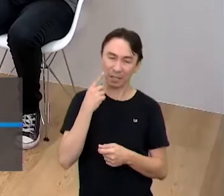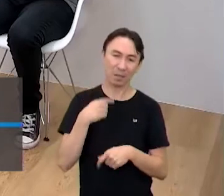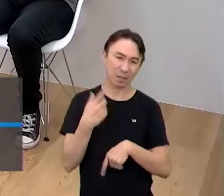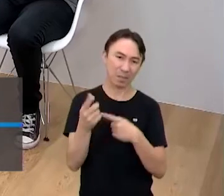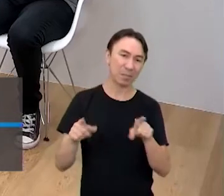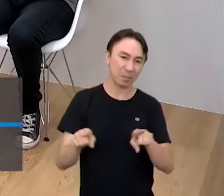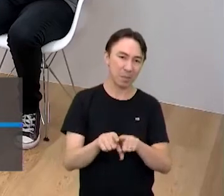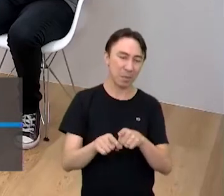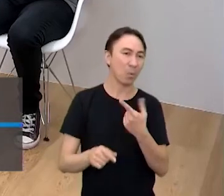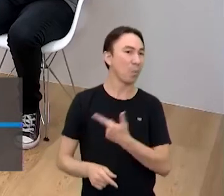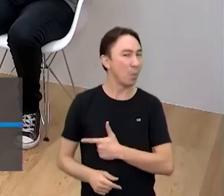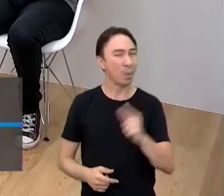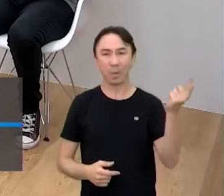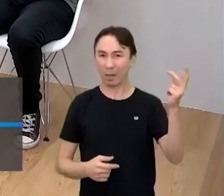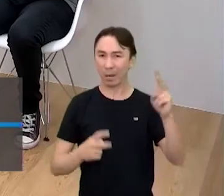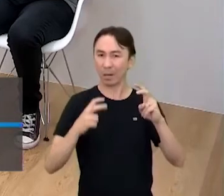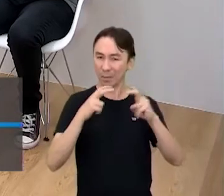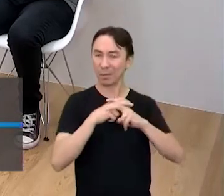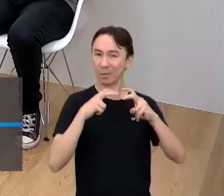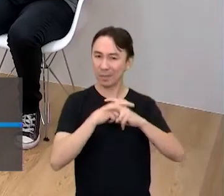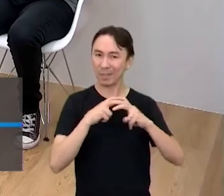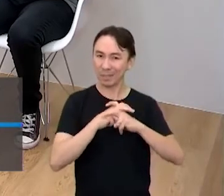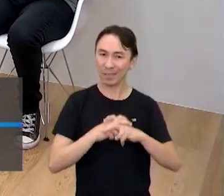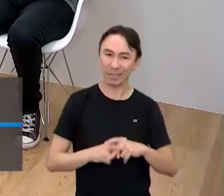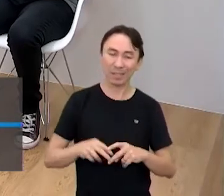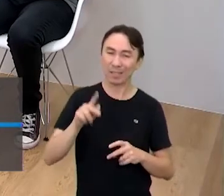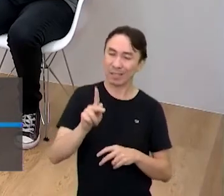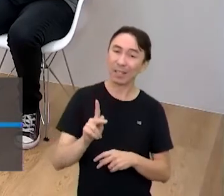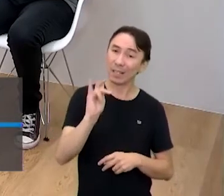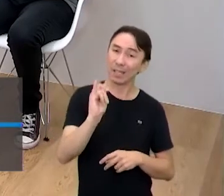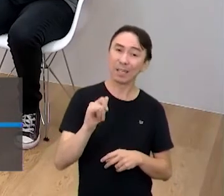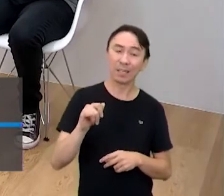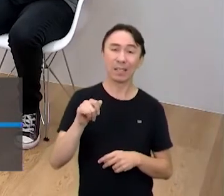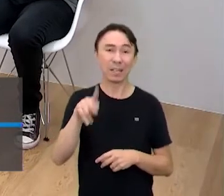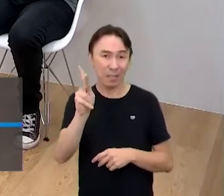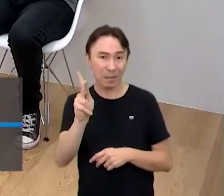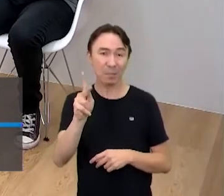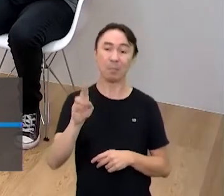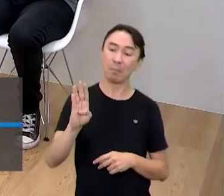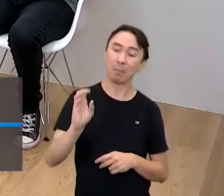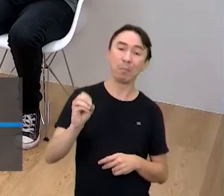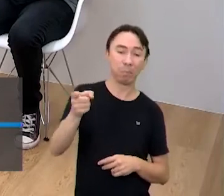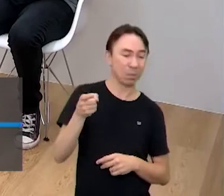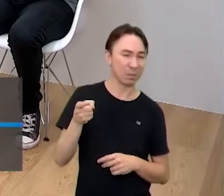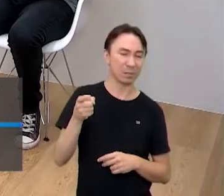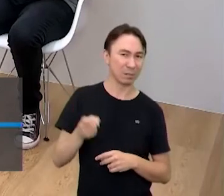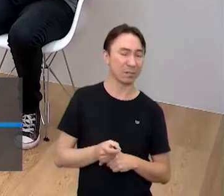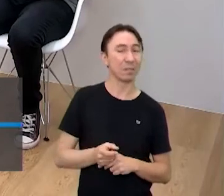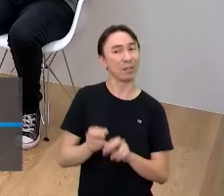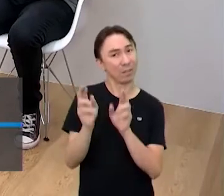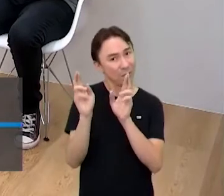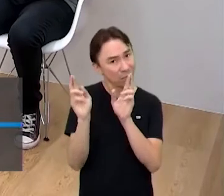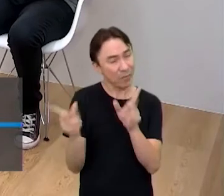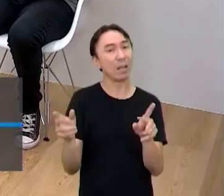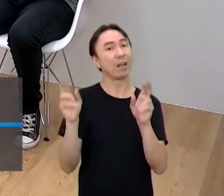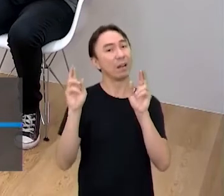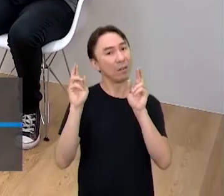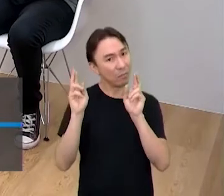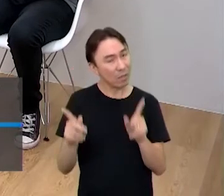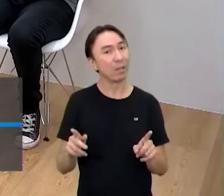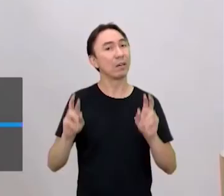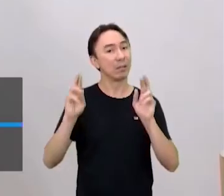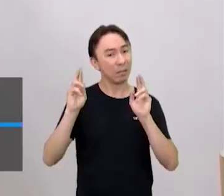Muay Thai. O Muay Thai é bem diferente do kickbox. Muita gente fala que é igual, né? É, e não é igual, é diferente, são duas coisas bem